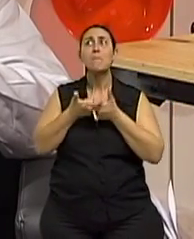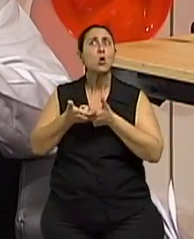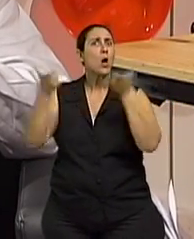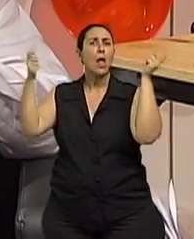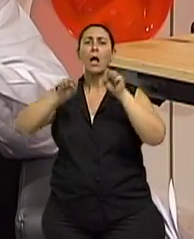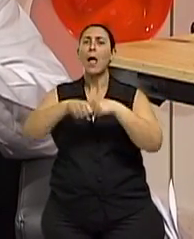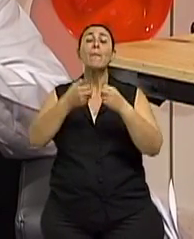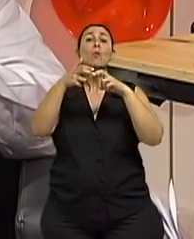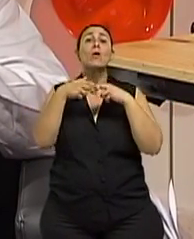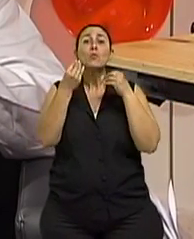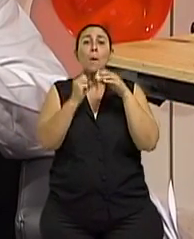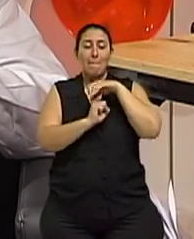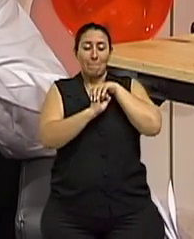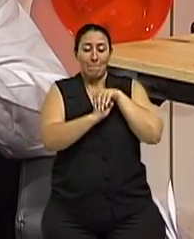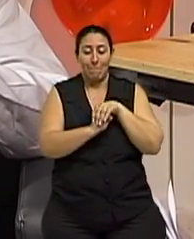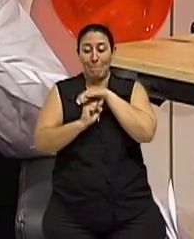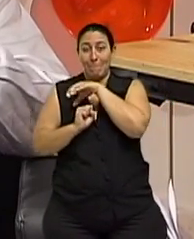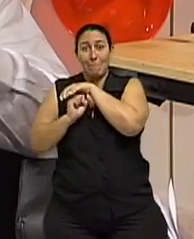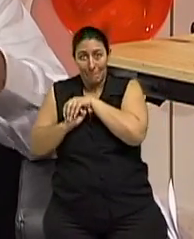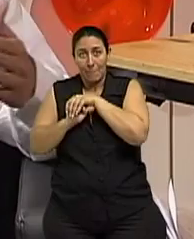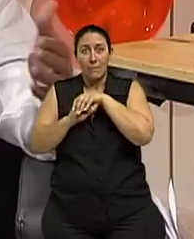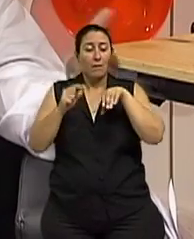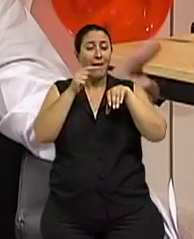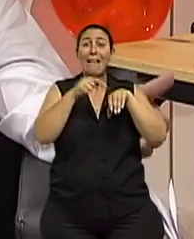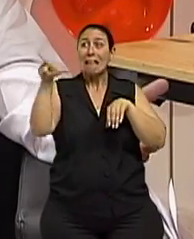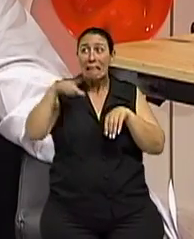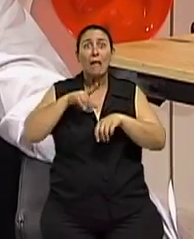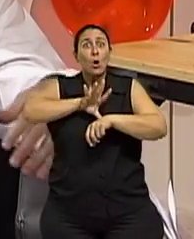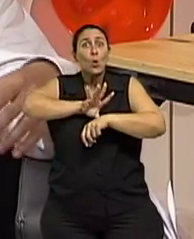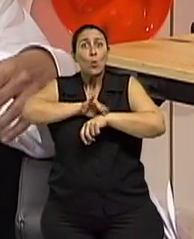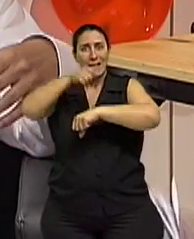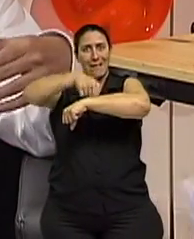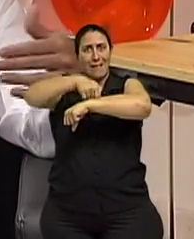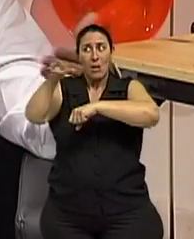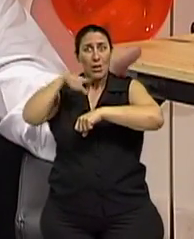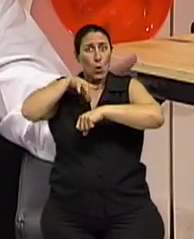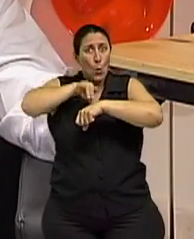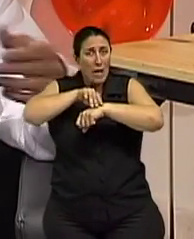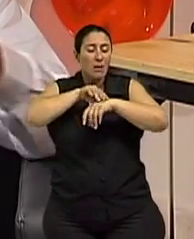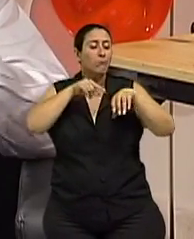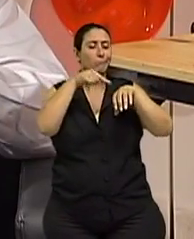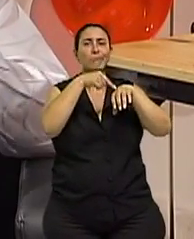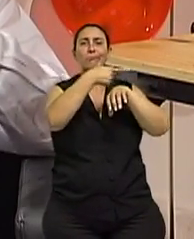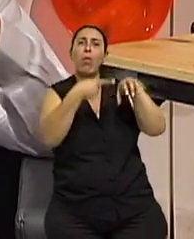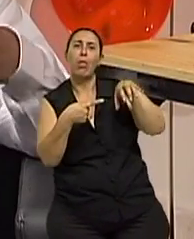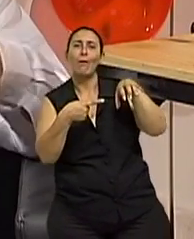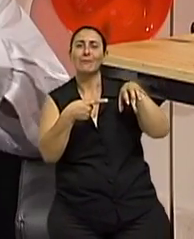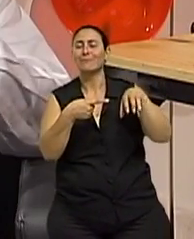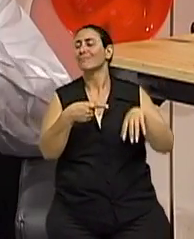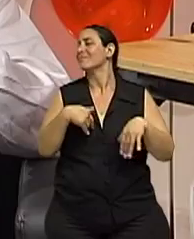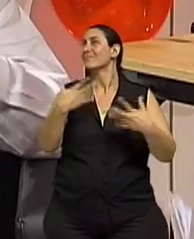idoso tem que se cuidar. Adaptar a casa para evitar quedas. Isso também é importante. O